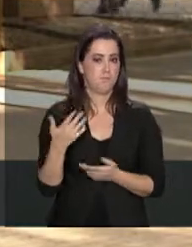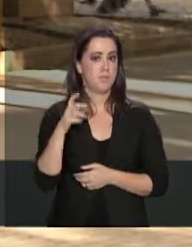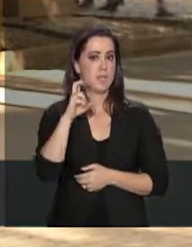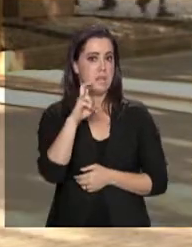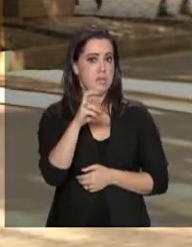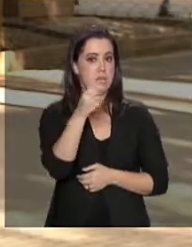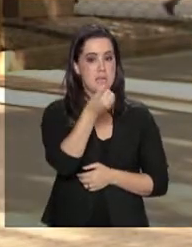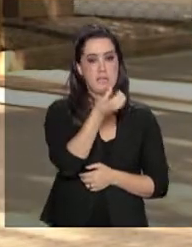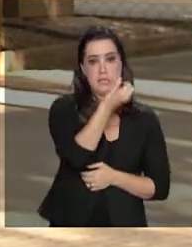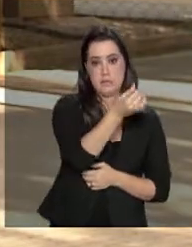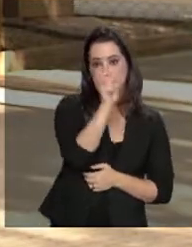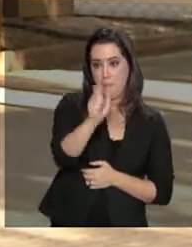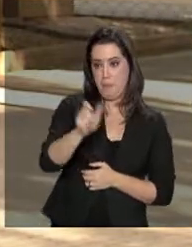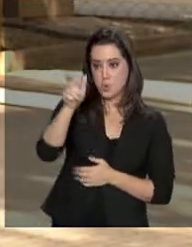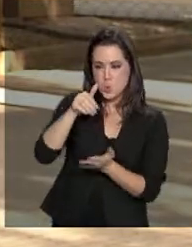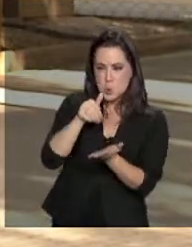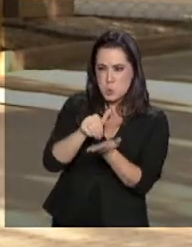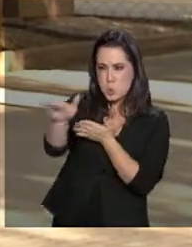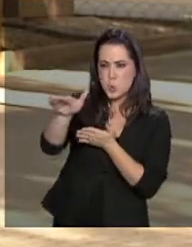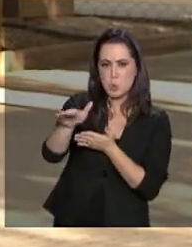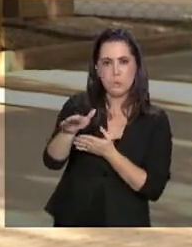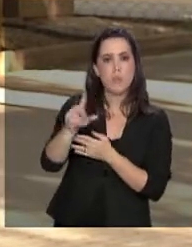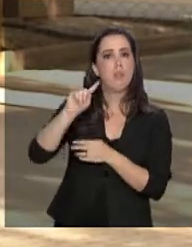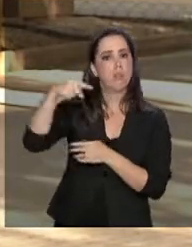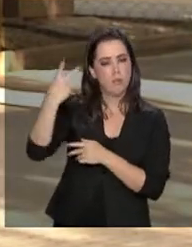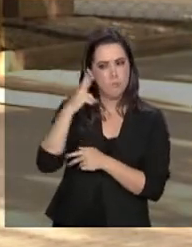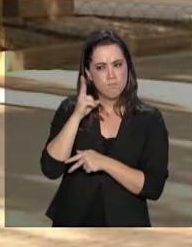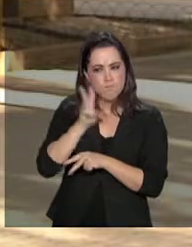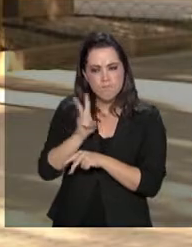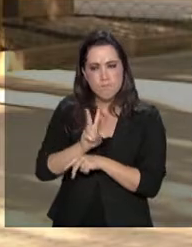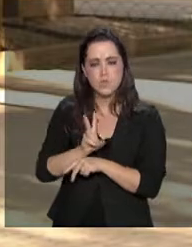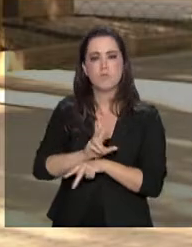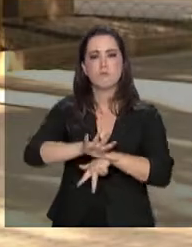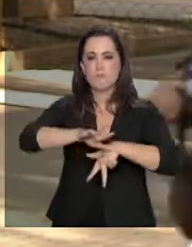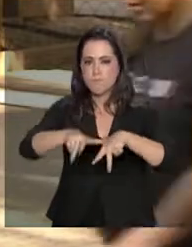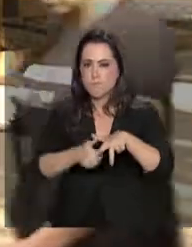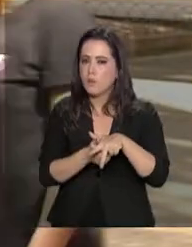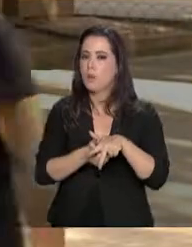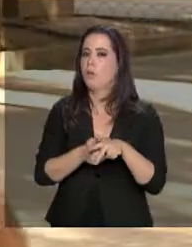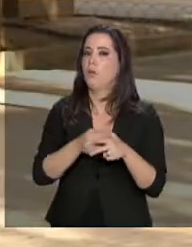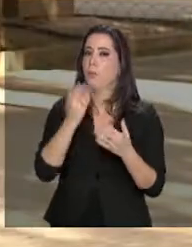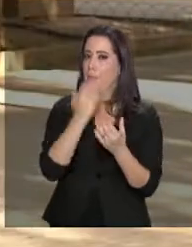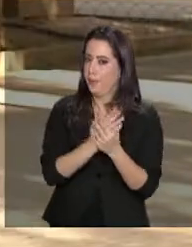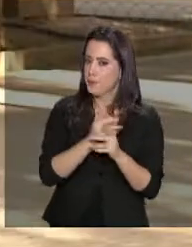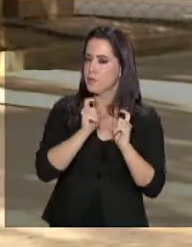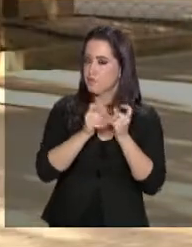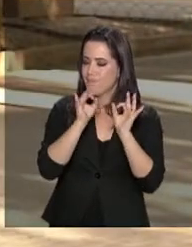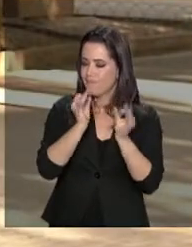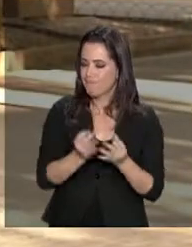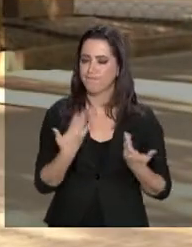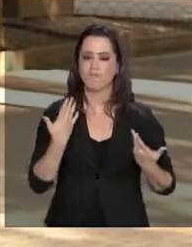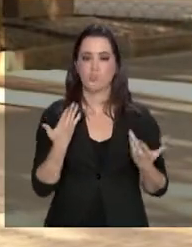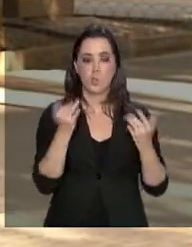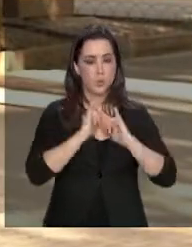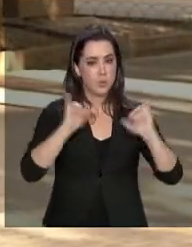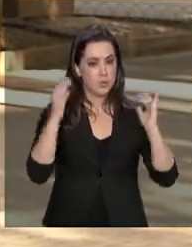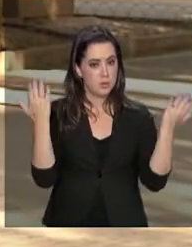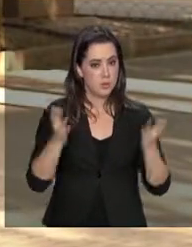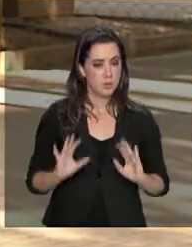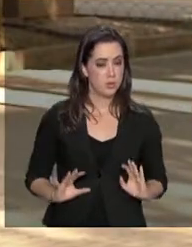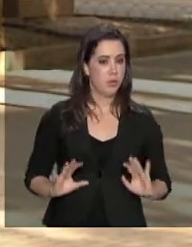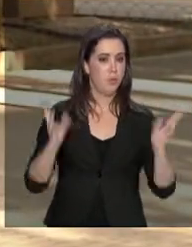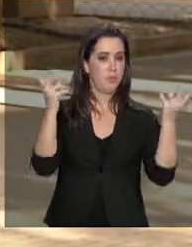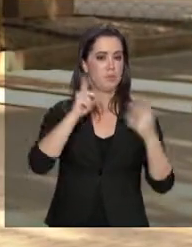566 funcionários foram demitidos após processos administrativos. Os números foram divulgados hoje na solenidade que